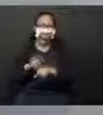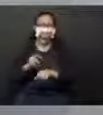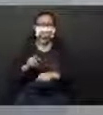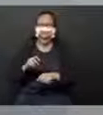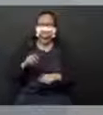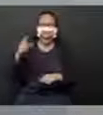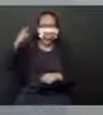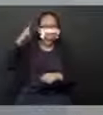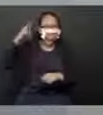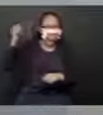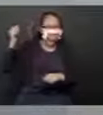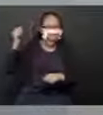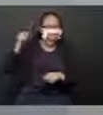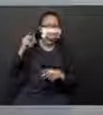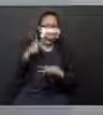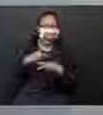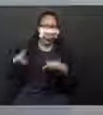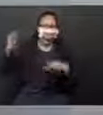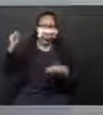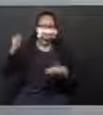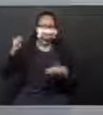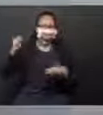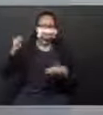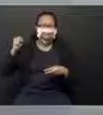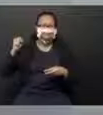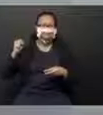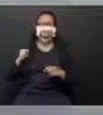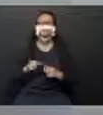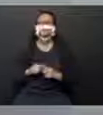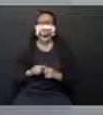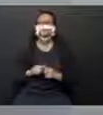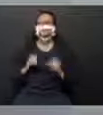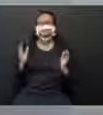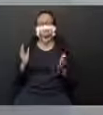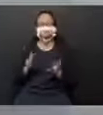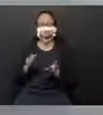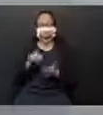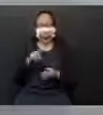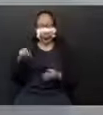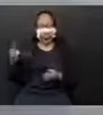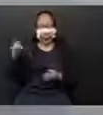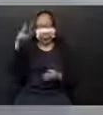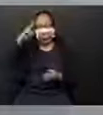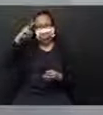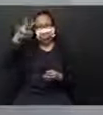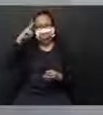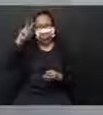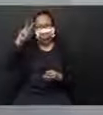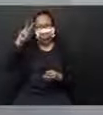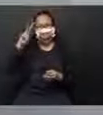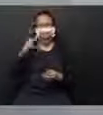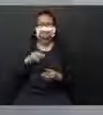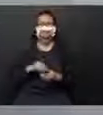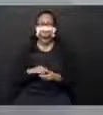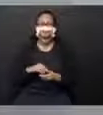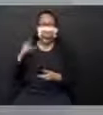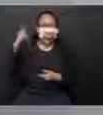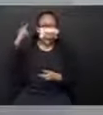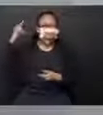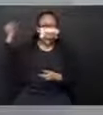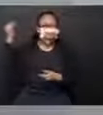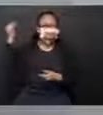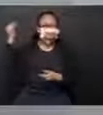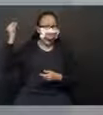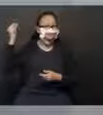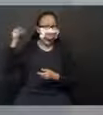conseguiu vencer a luta. Bom, mas agora que vocês já recordaram um pouquinho a história do Peter Pan, o que será que